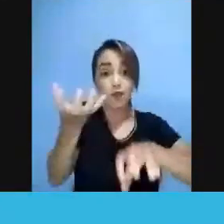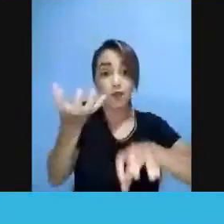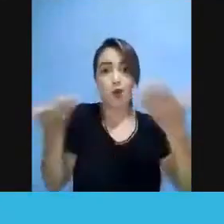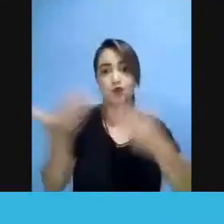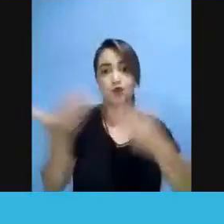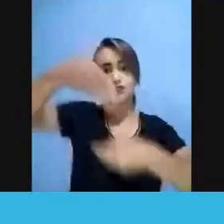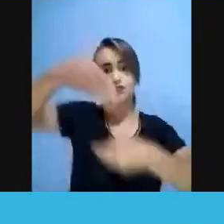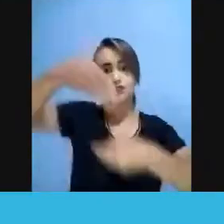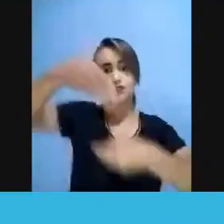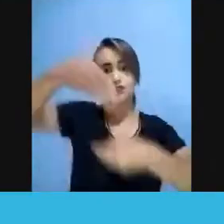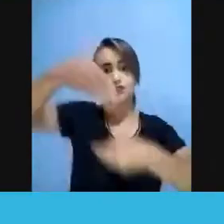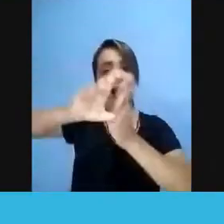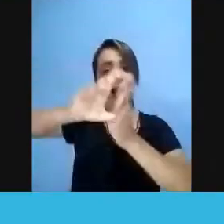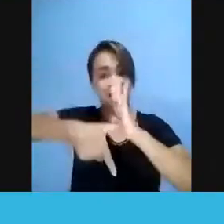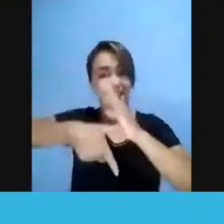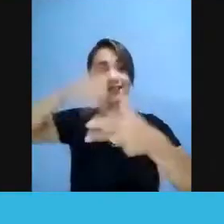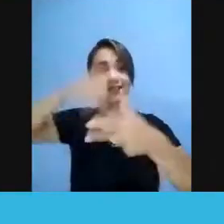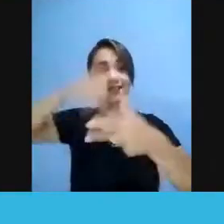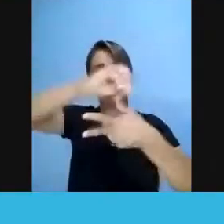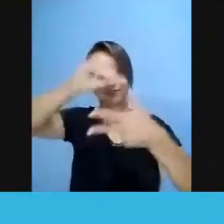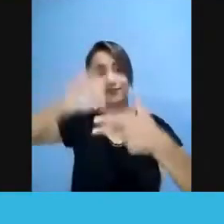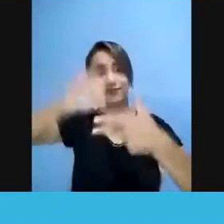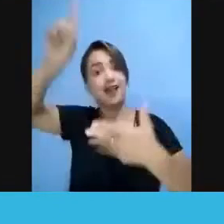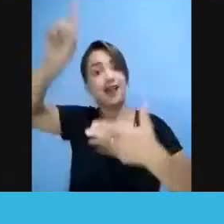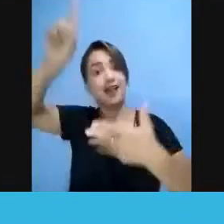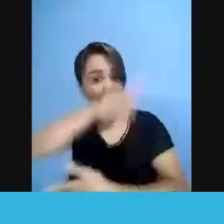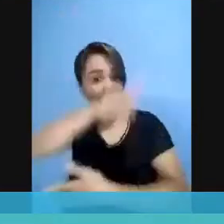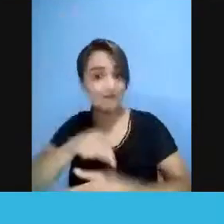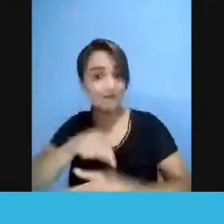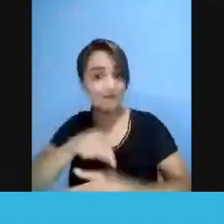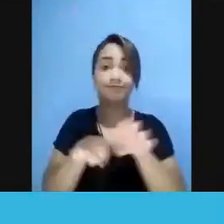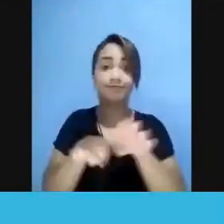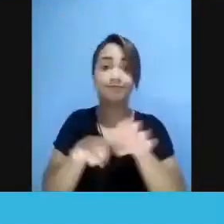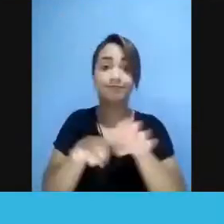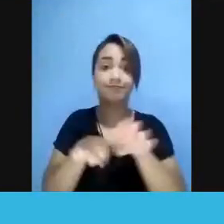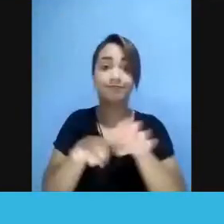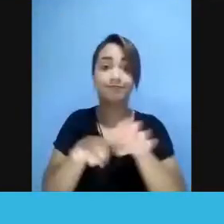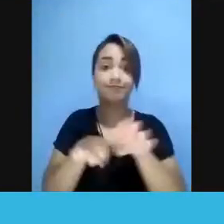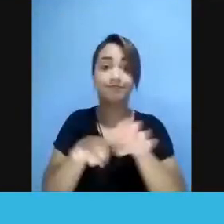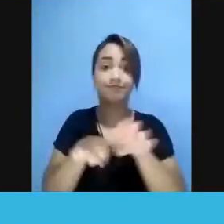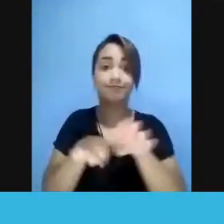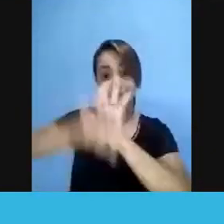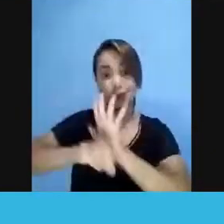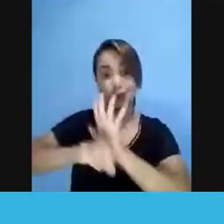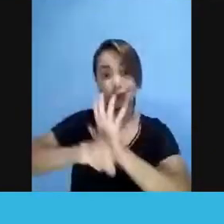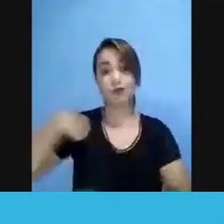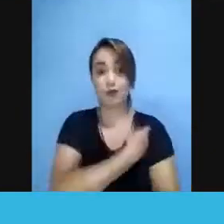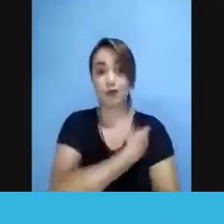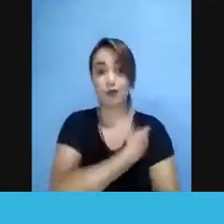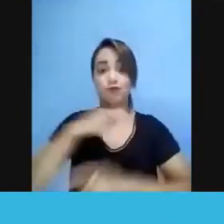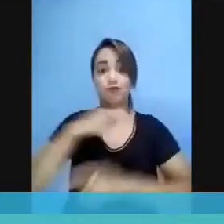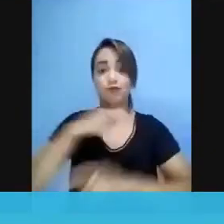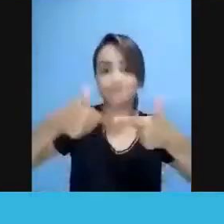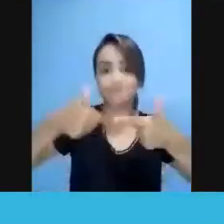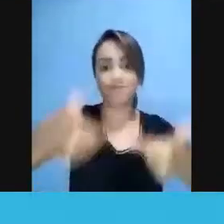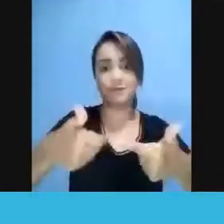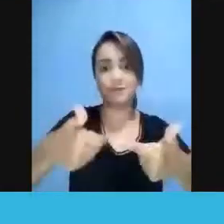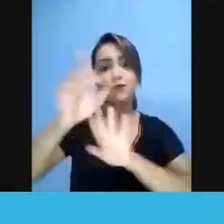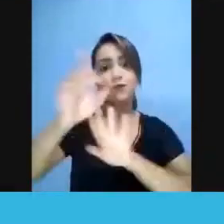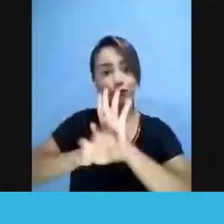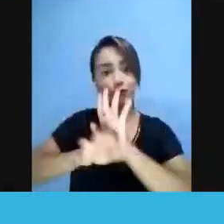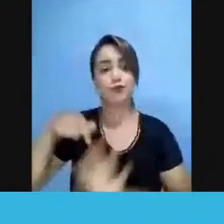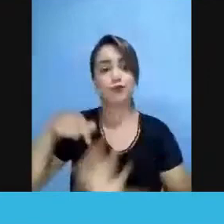sobre o adiamento do Enem. Também diz respeito aqui a um direito nosso e uma luta por um direito nosso, né?